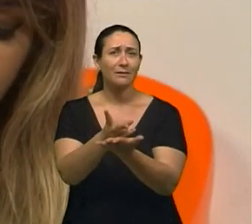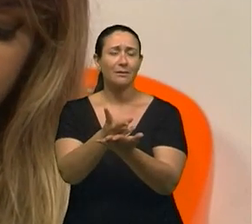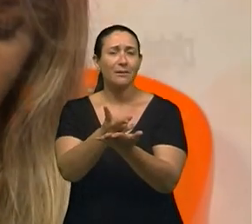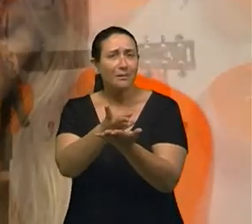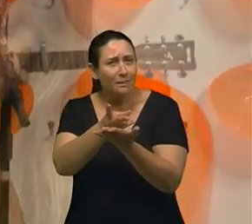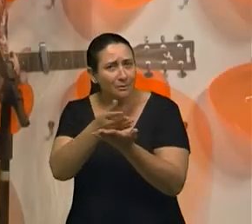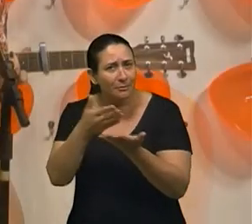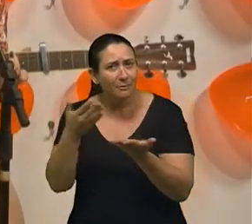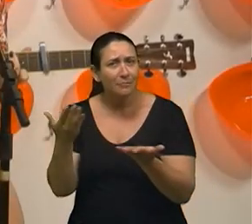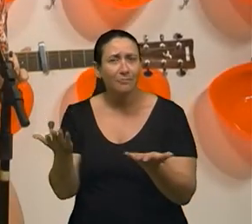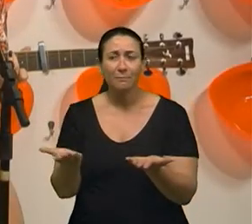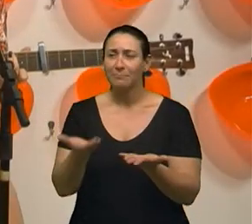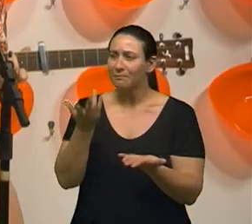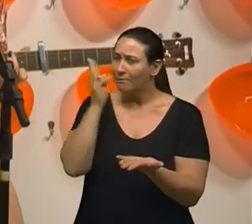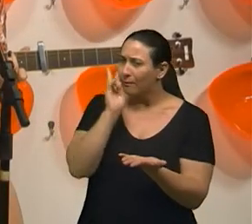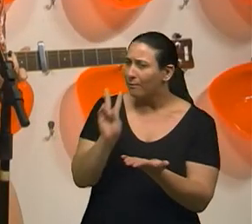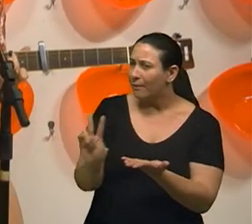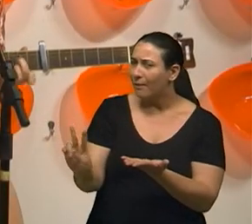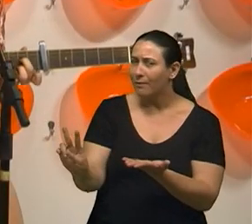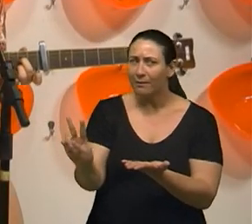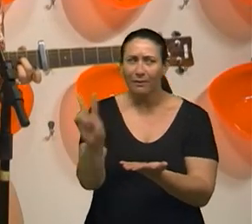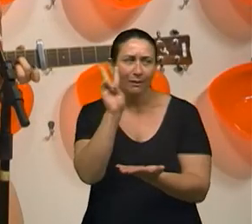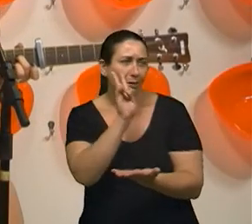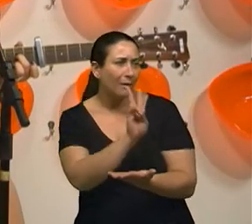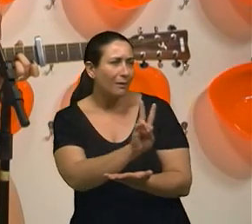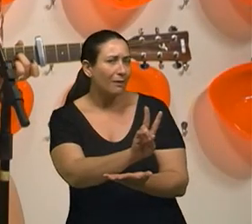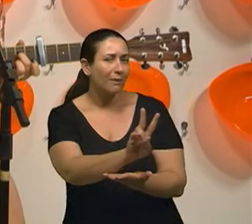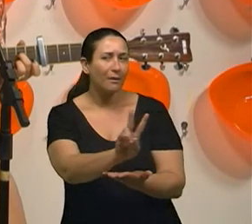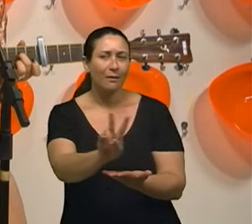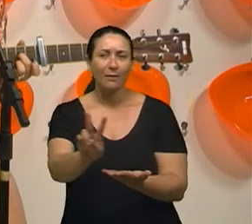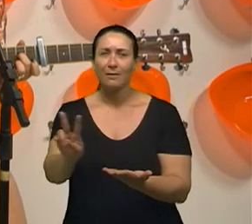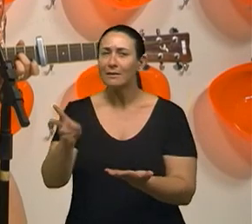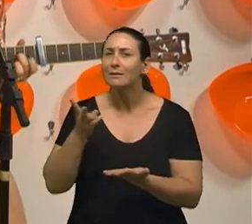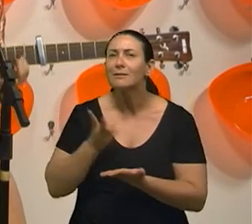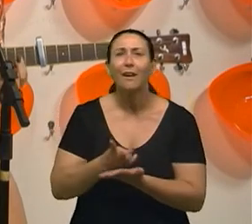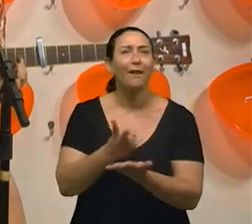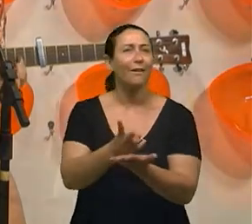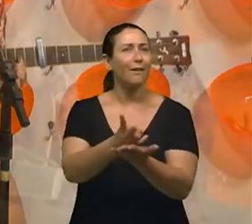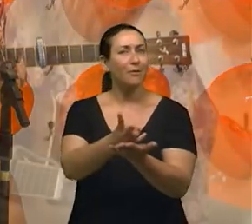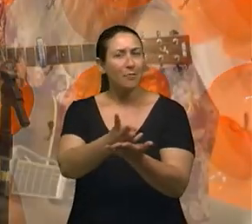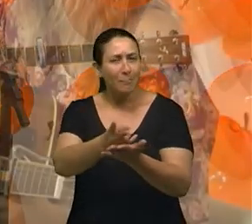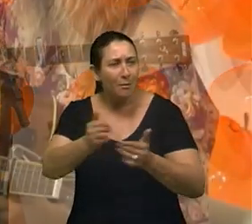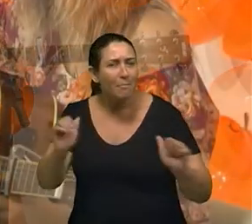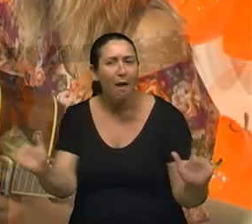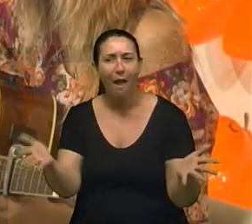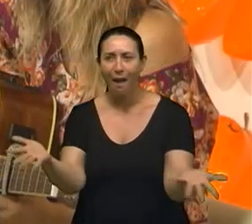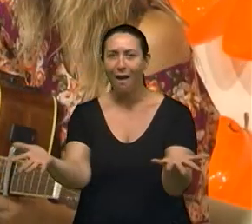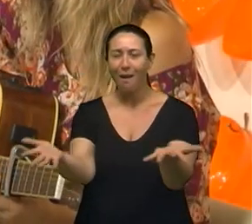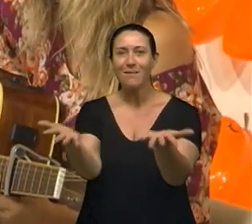vendo Sempre mais